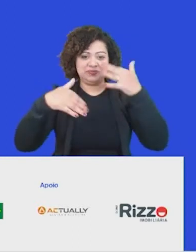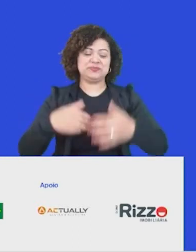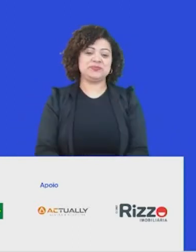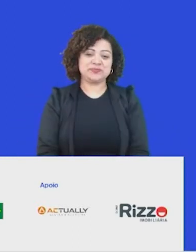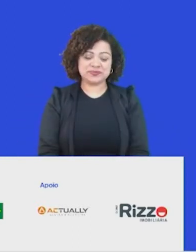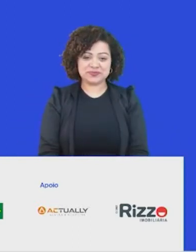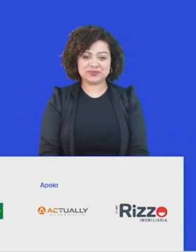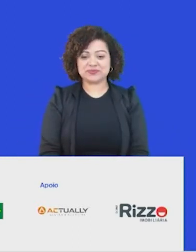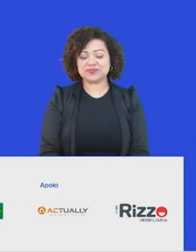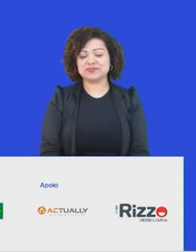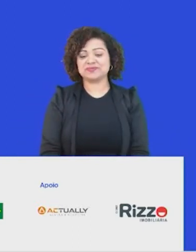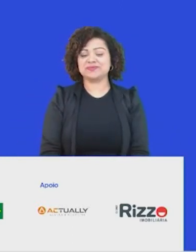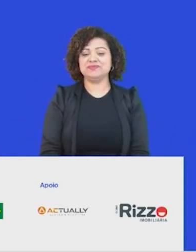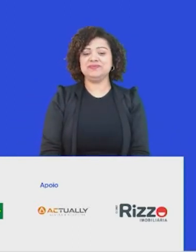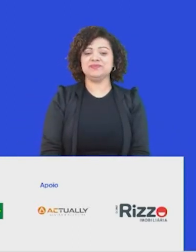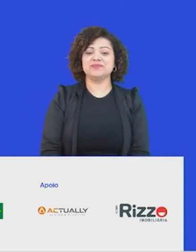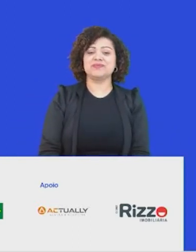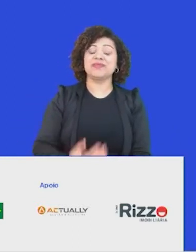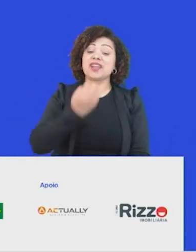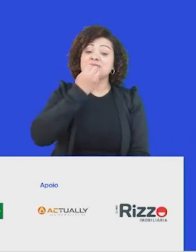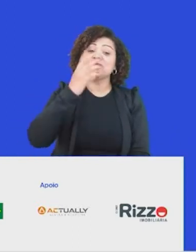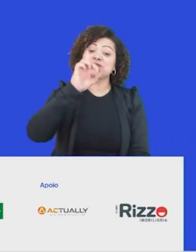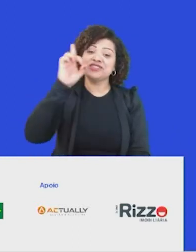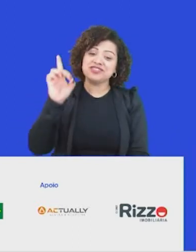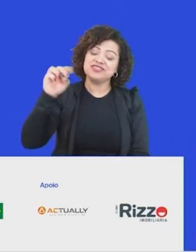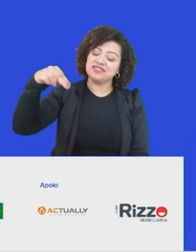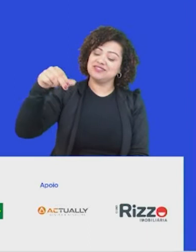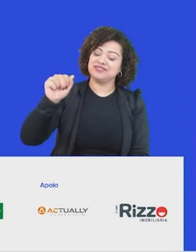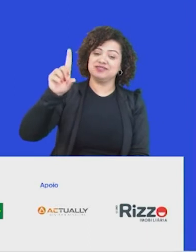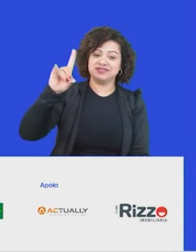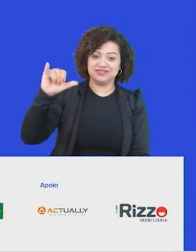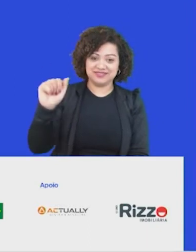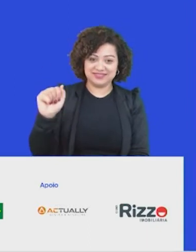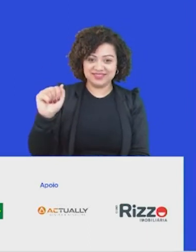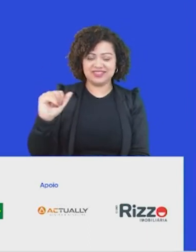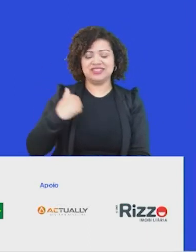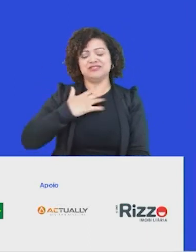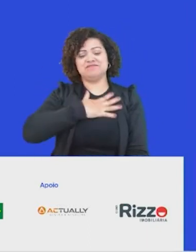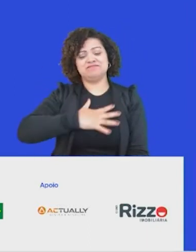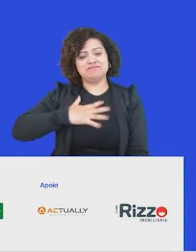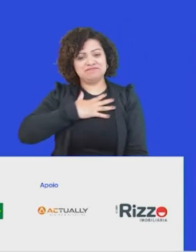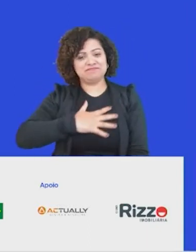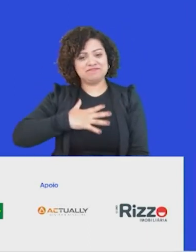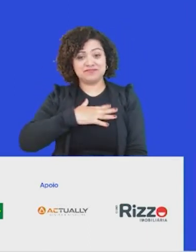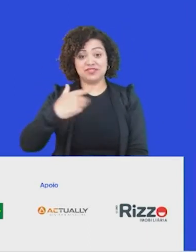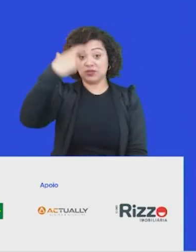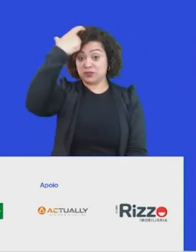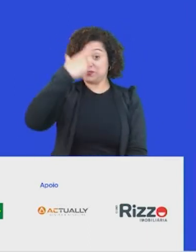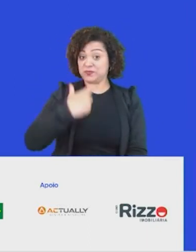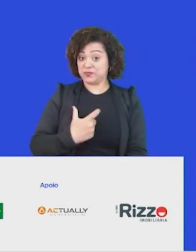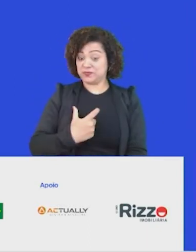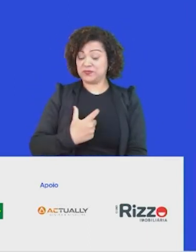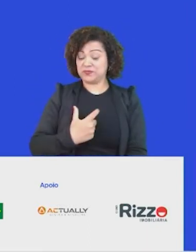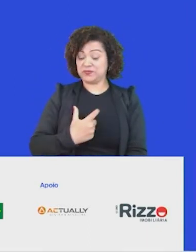Bom dia, Nádia. Muito obrigada pelo convite. É uma honra estar aqui. Eu vou começar, então, também meu áudio descrevendo. Eu